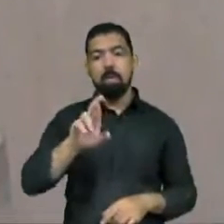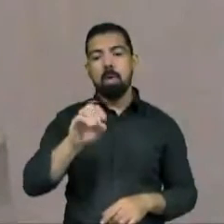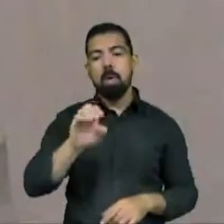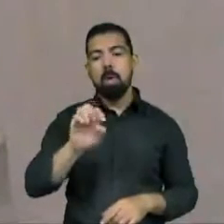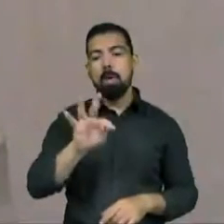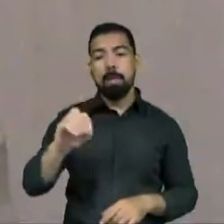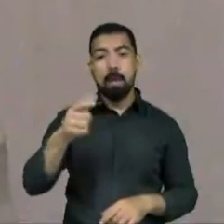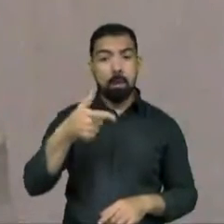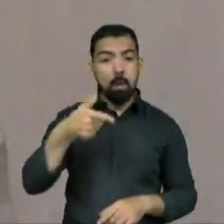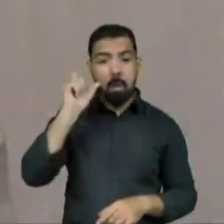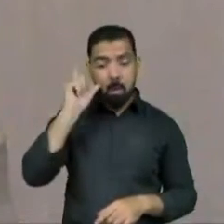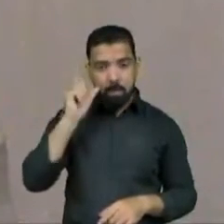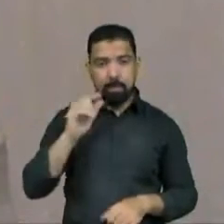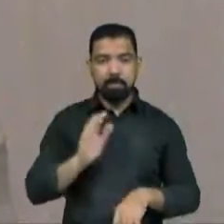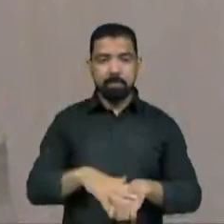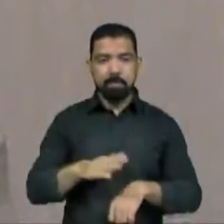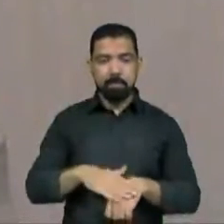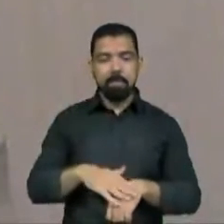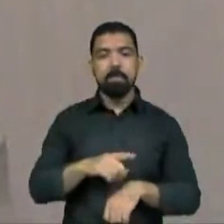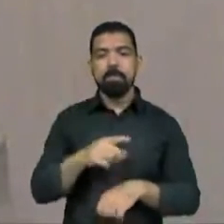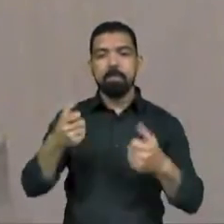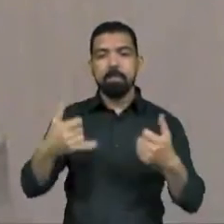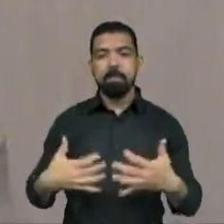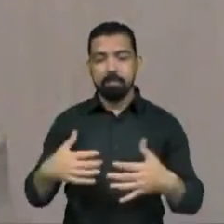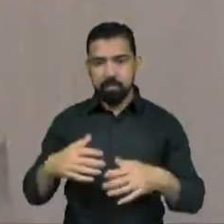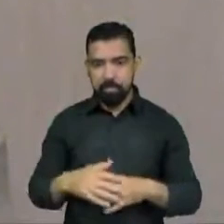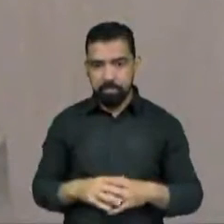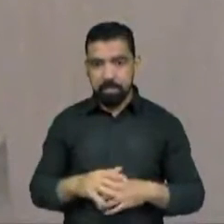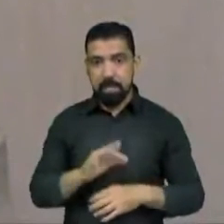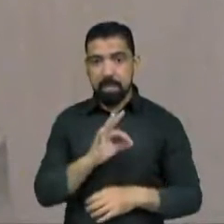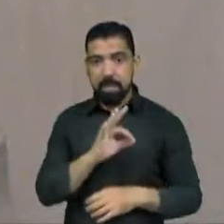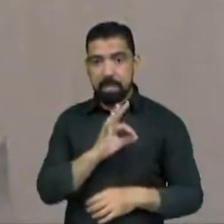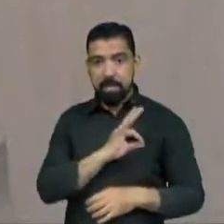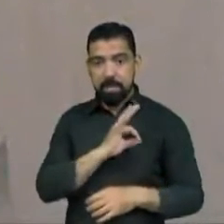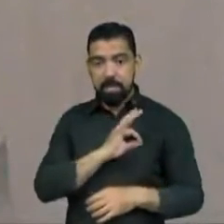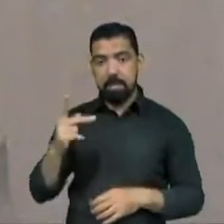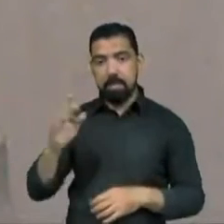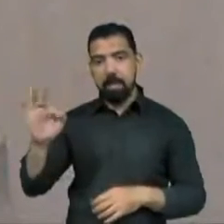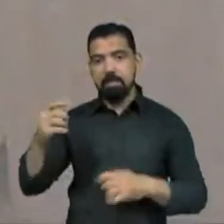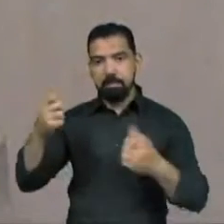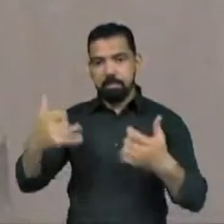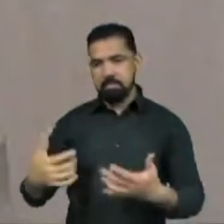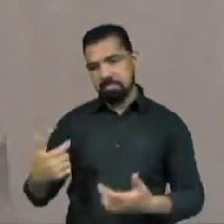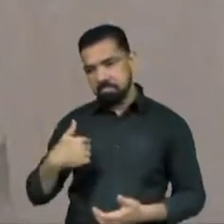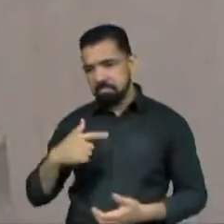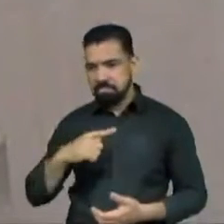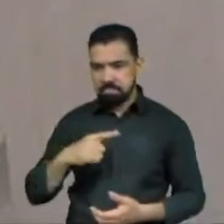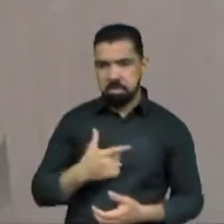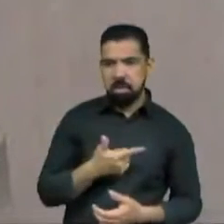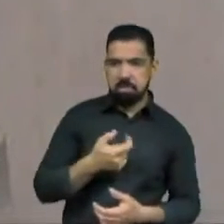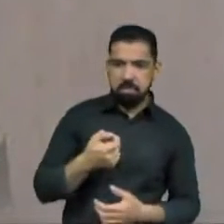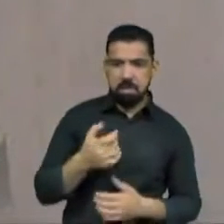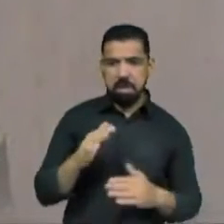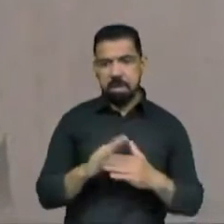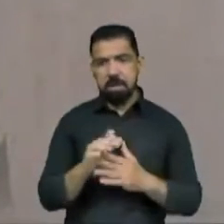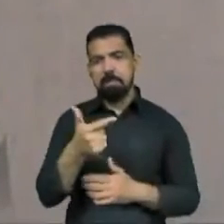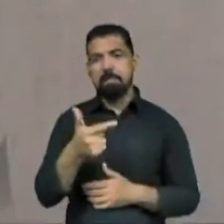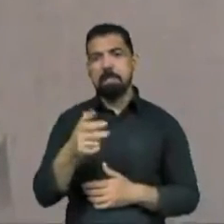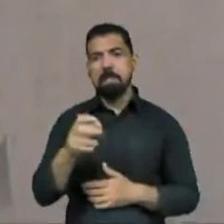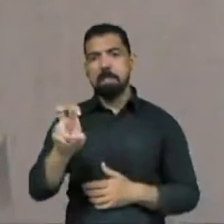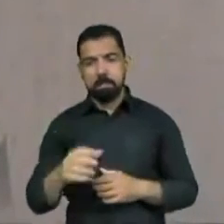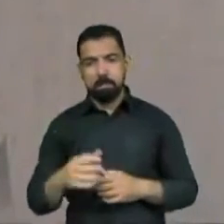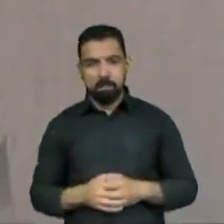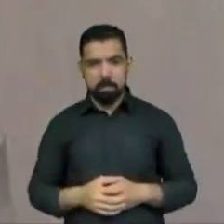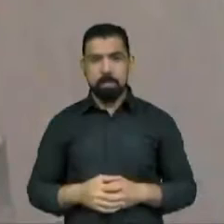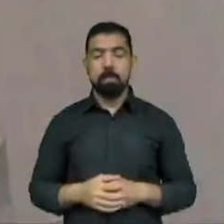em depoimento da Polícia Federal, disse que tinha 20 a 25 armas. Inclusive, não foi preciso. Portanto, ele desrespeitou a medida